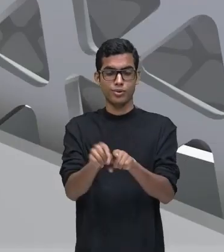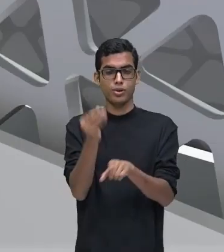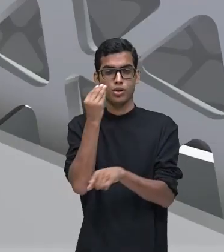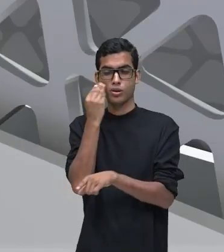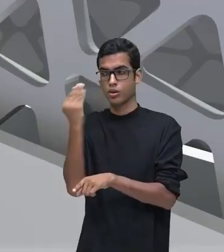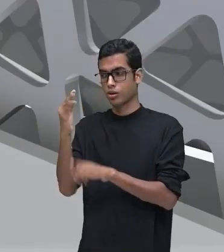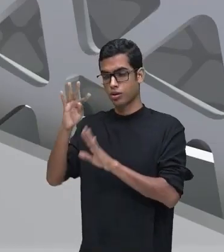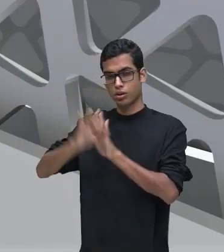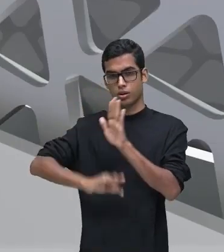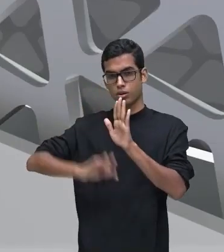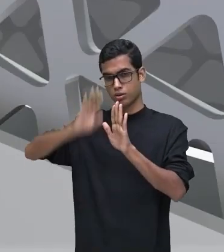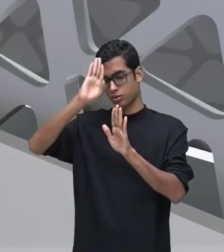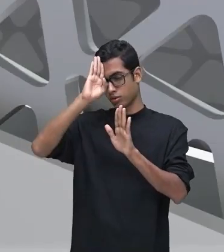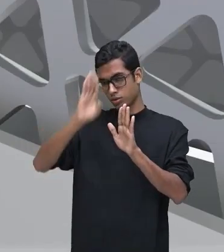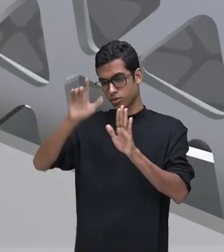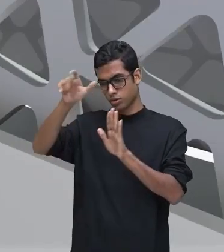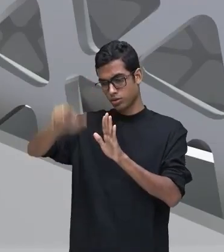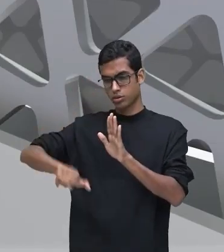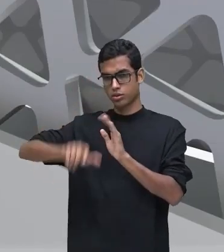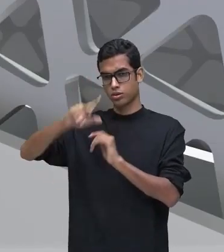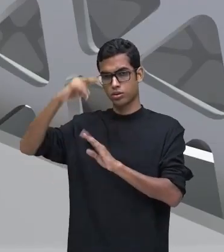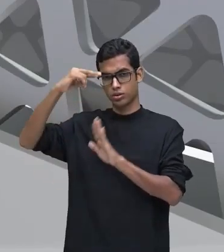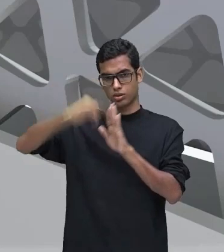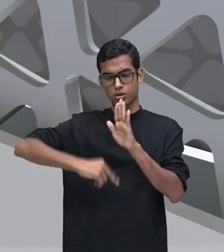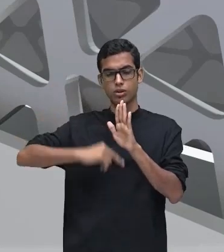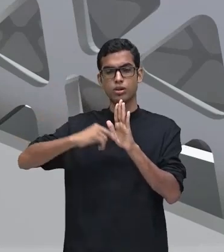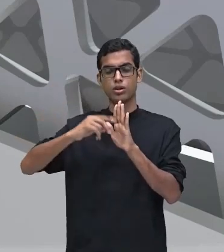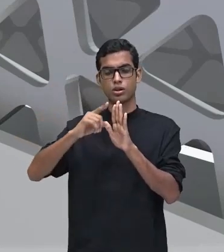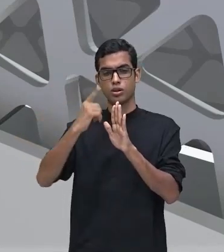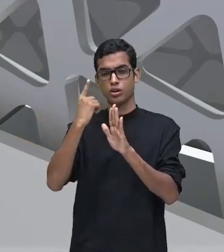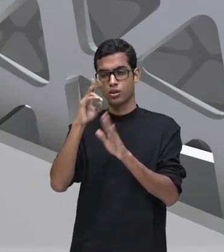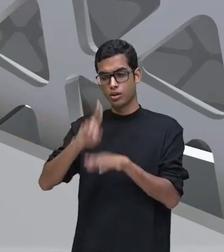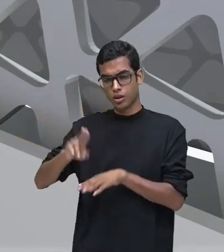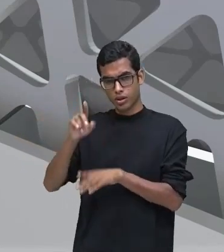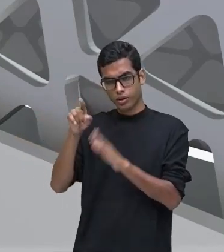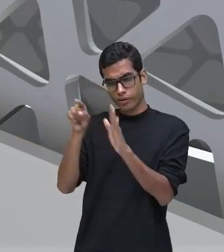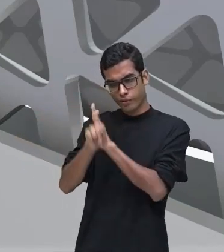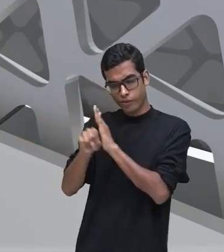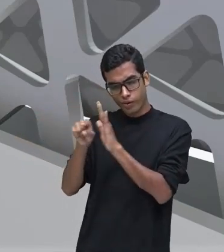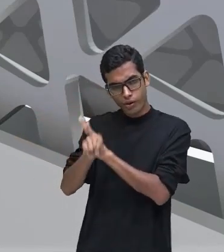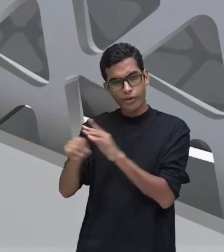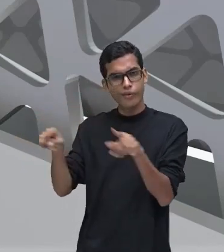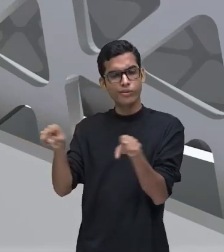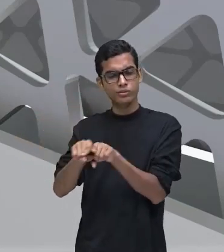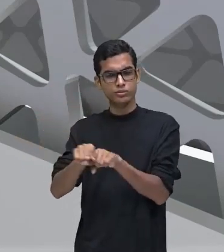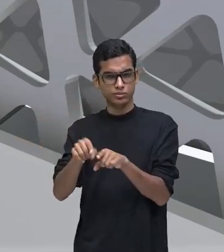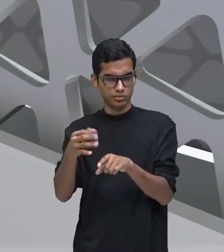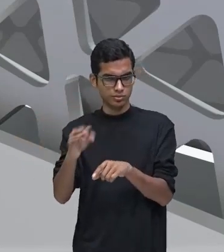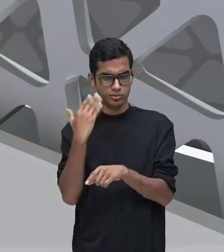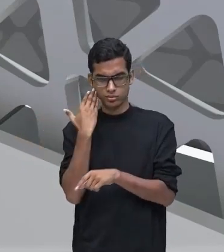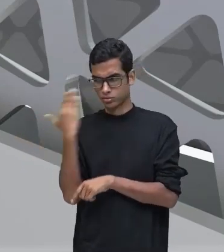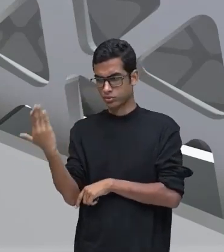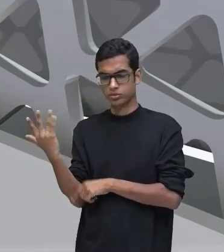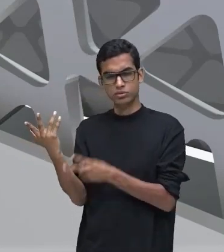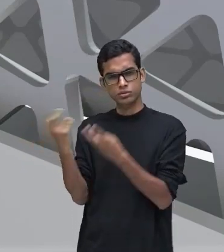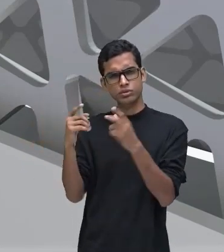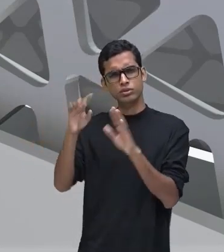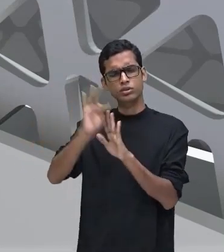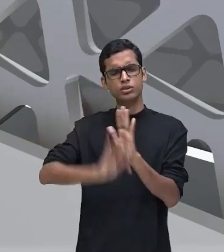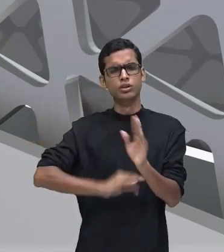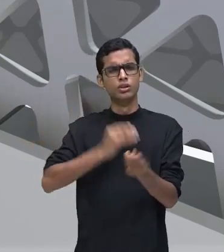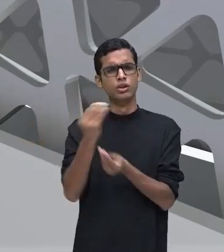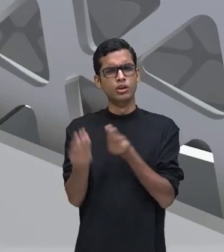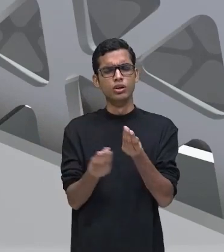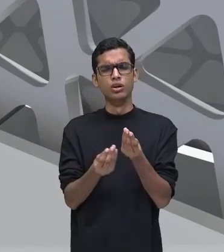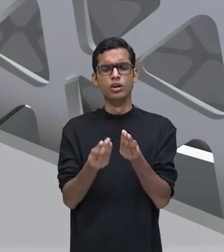que fala diretamente com o leitor, pelo meio de indagações, de questionamentos, certo? Percebam que o texto é como se